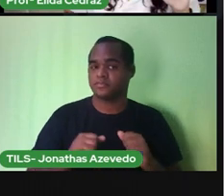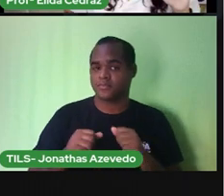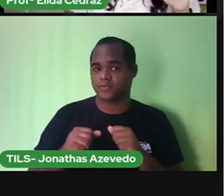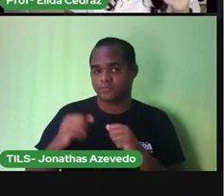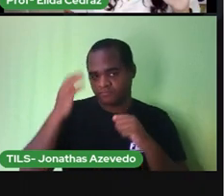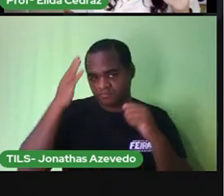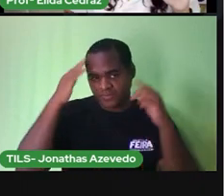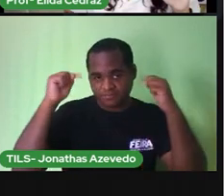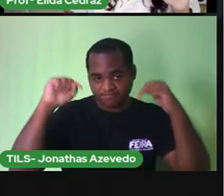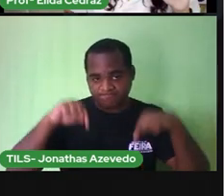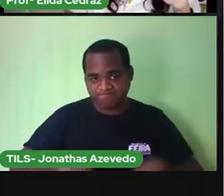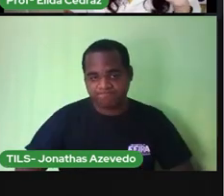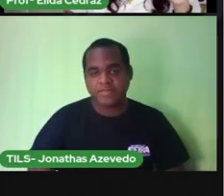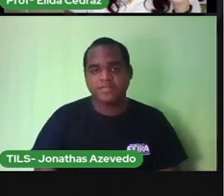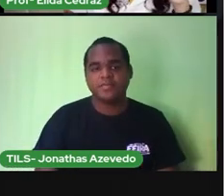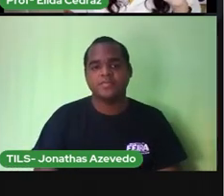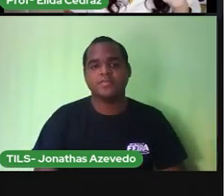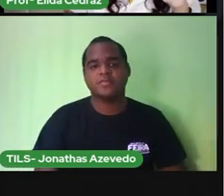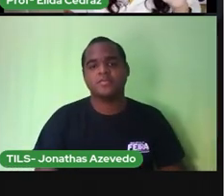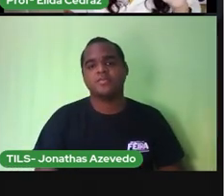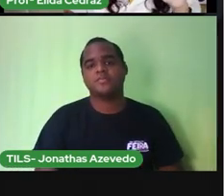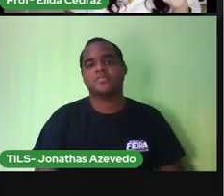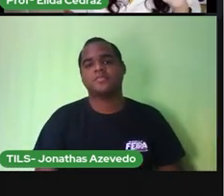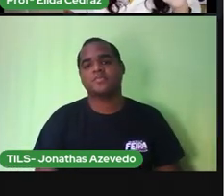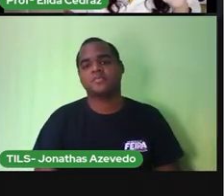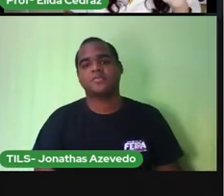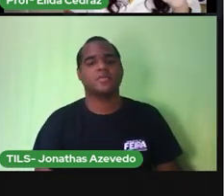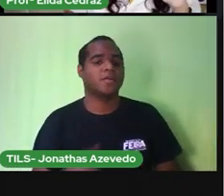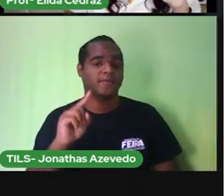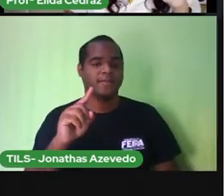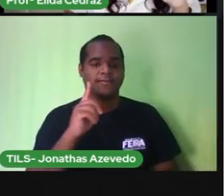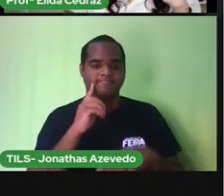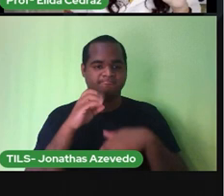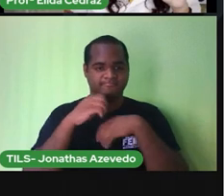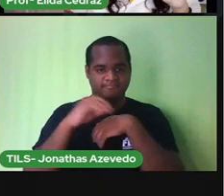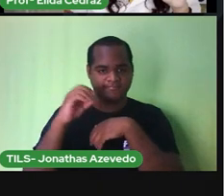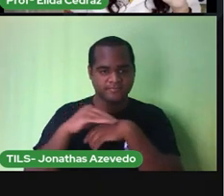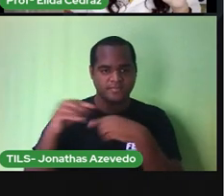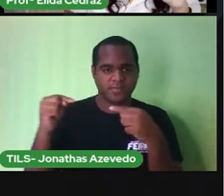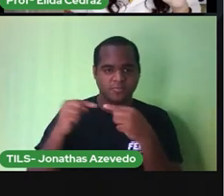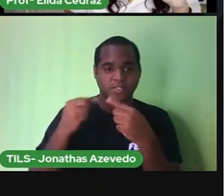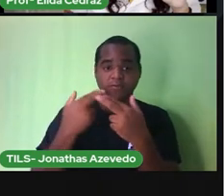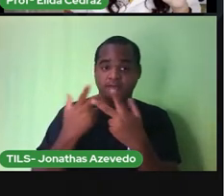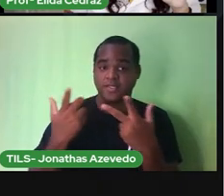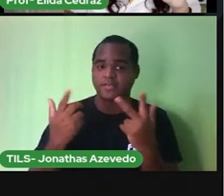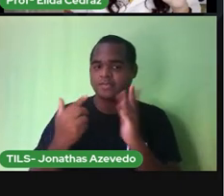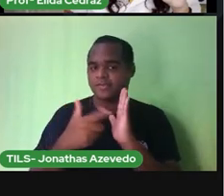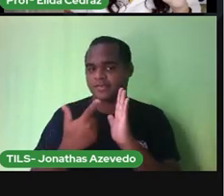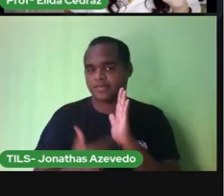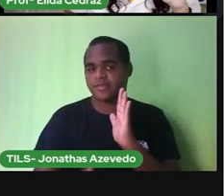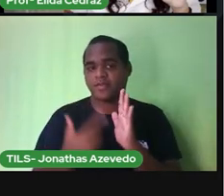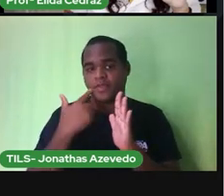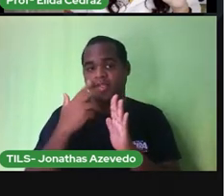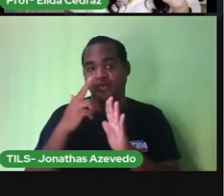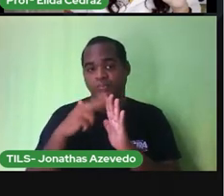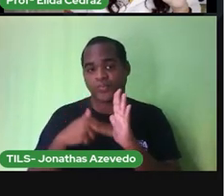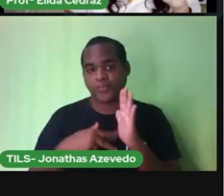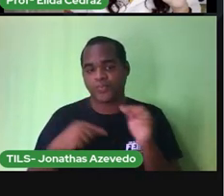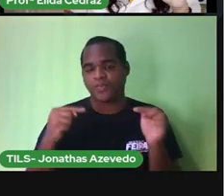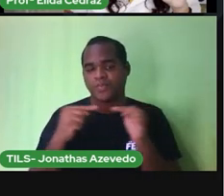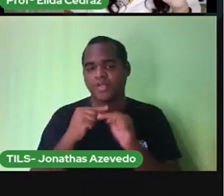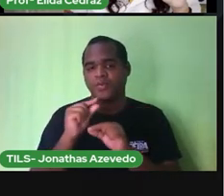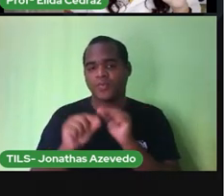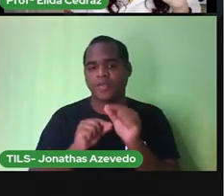e você vai precisar do caderno de orientação pra fazer a leitura dele e